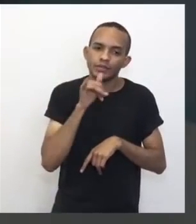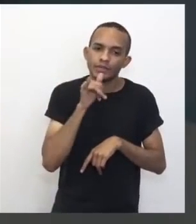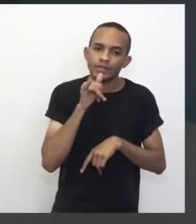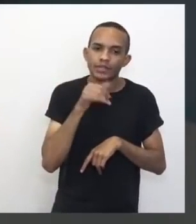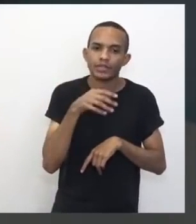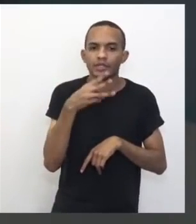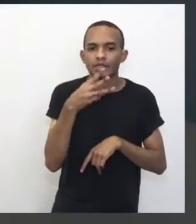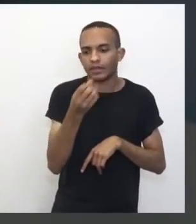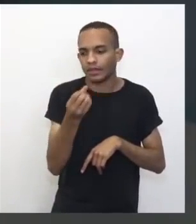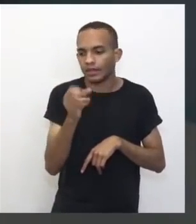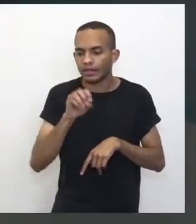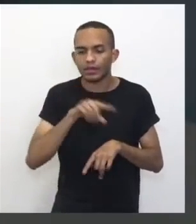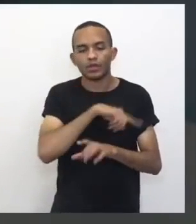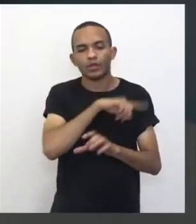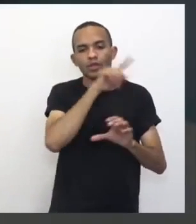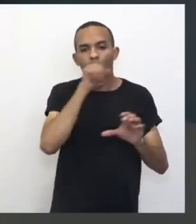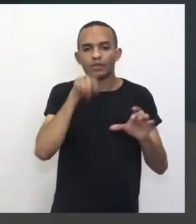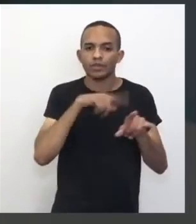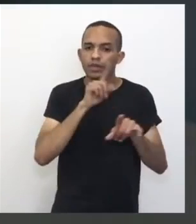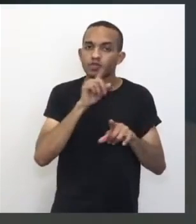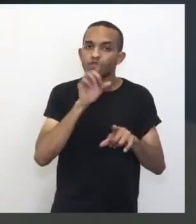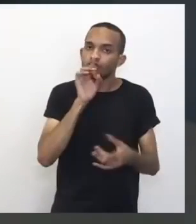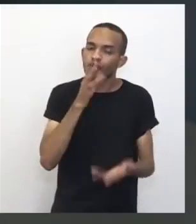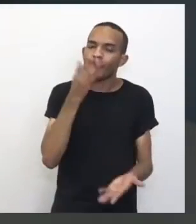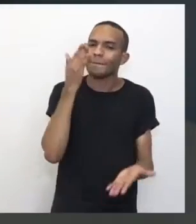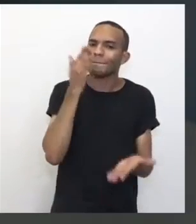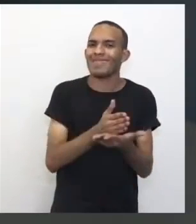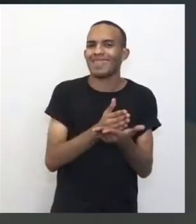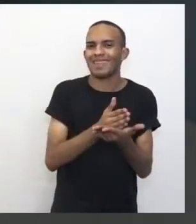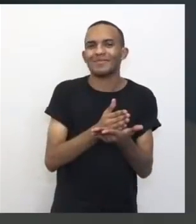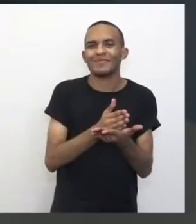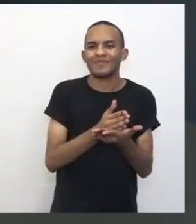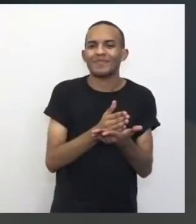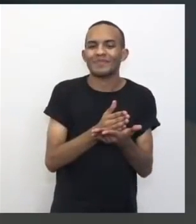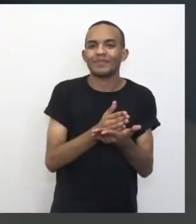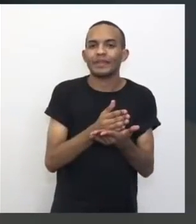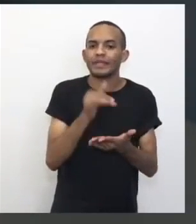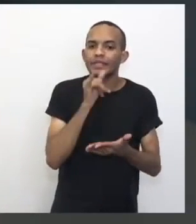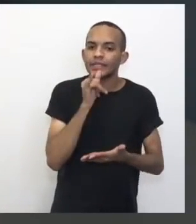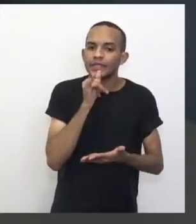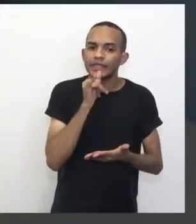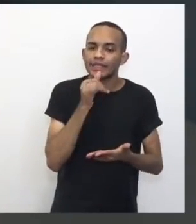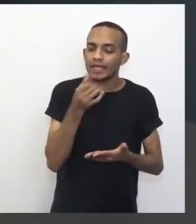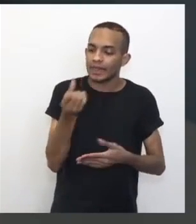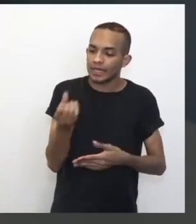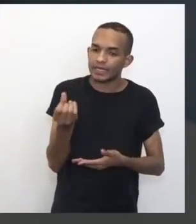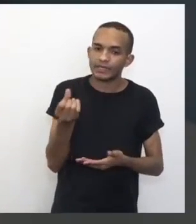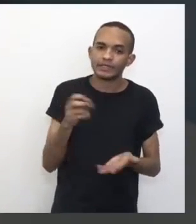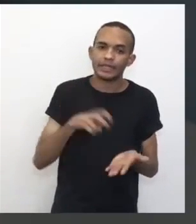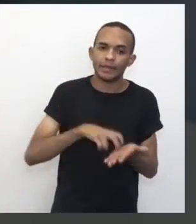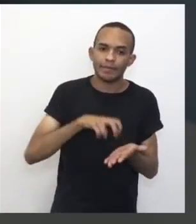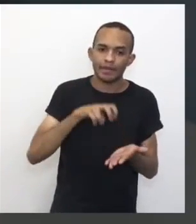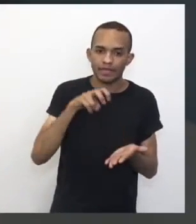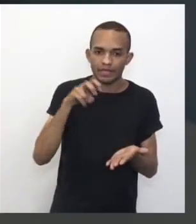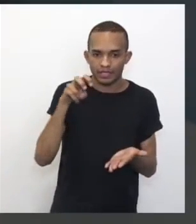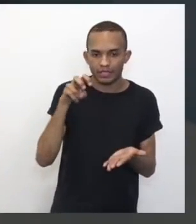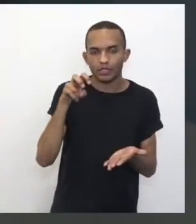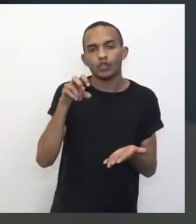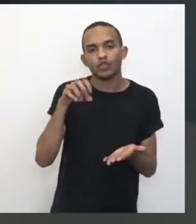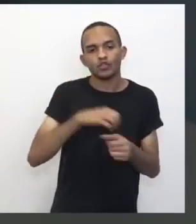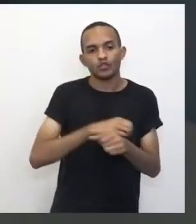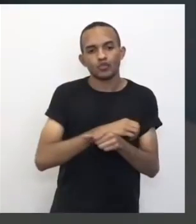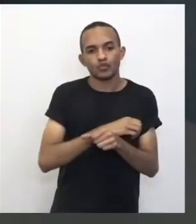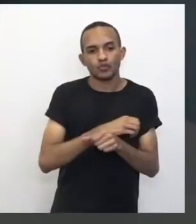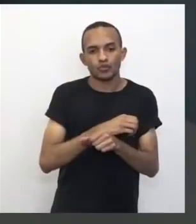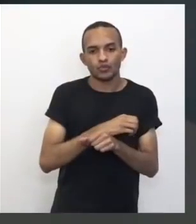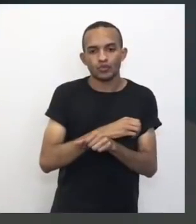completo. Eles só fazem metade. Eles fazem das 6 horas da manhã, né? Quando o sol estaria aqui,